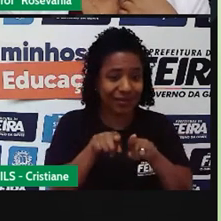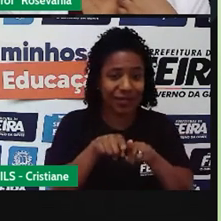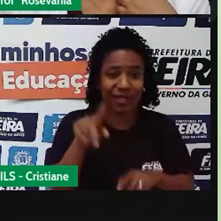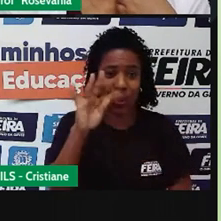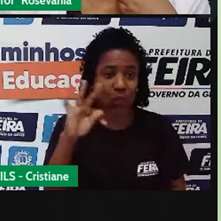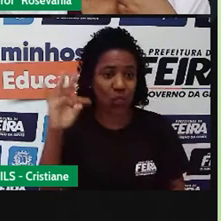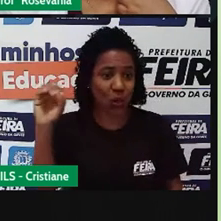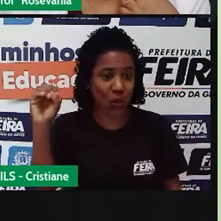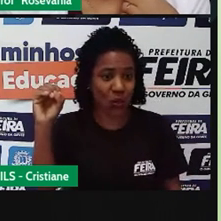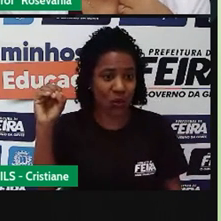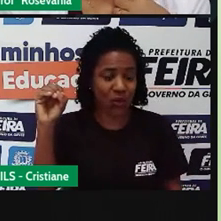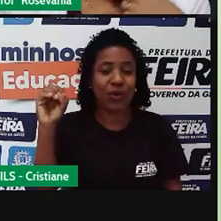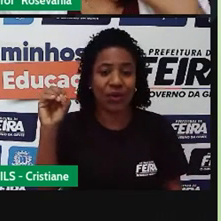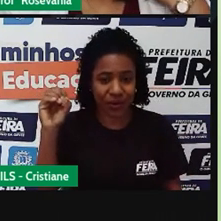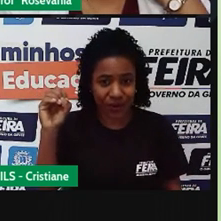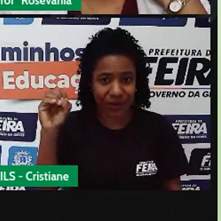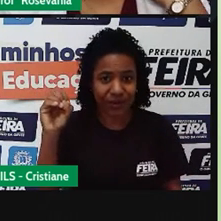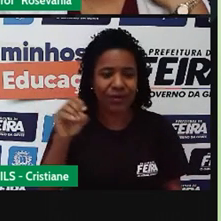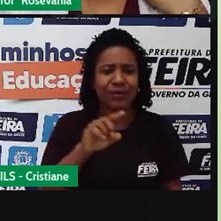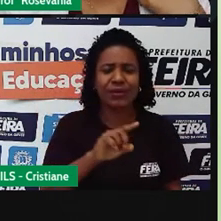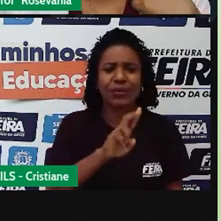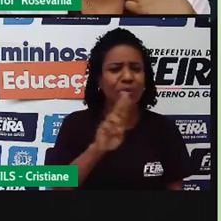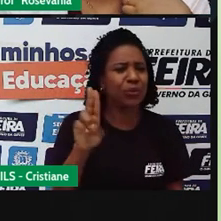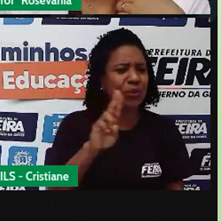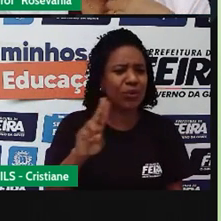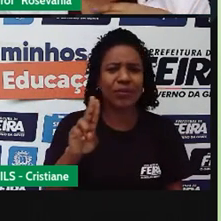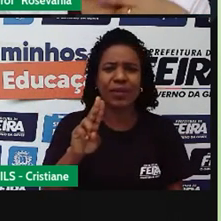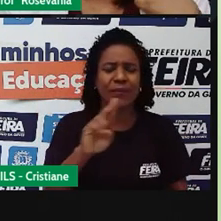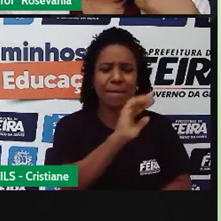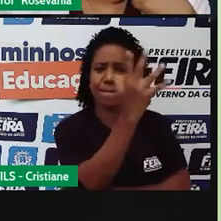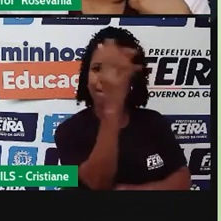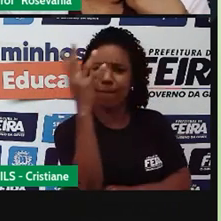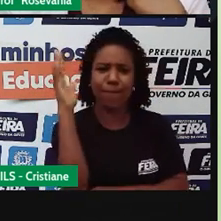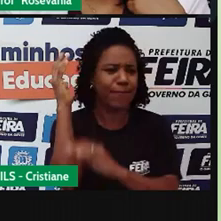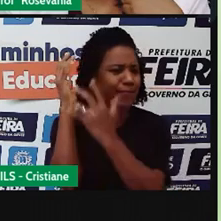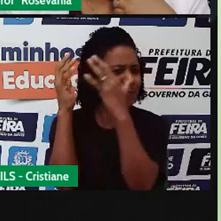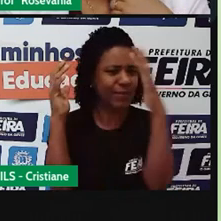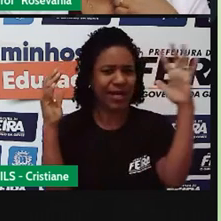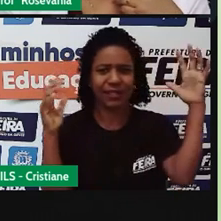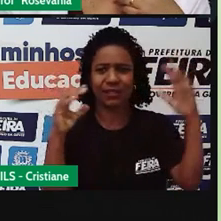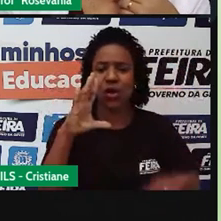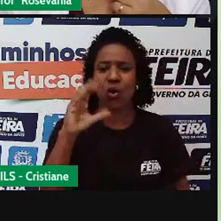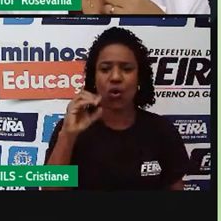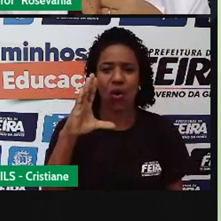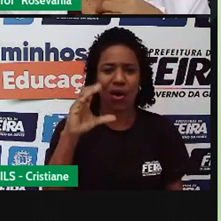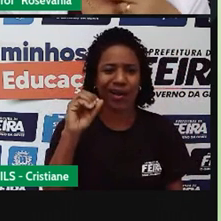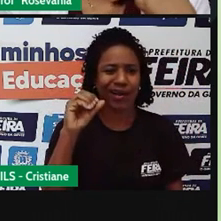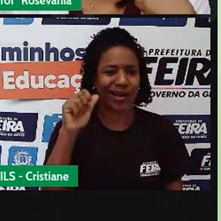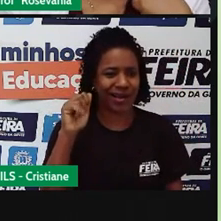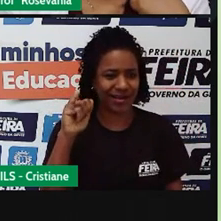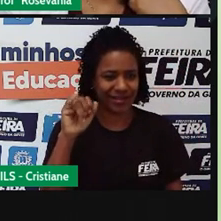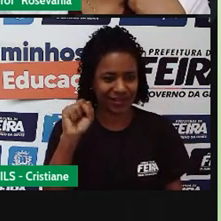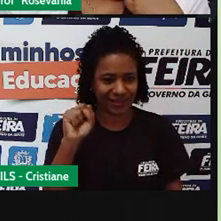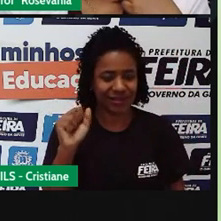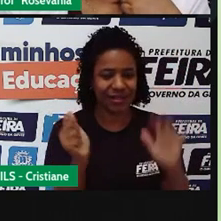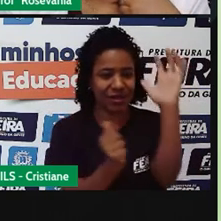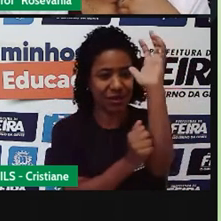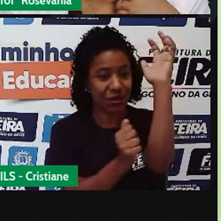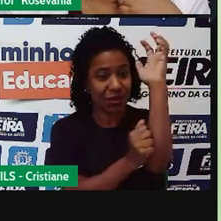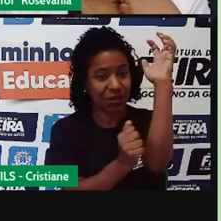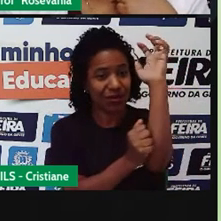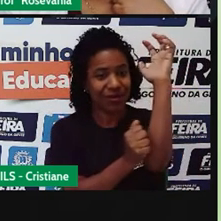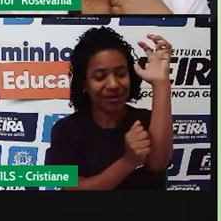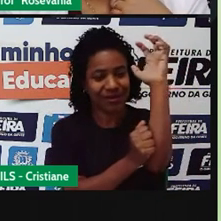vendo aqui. Tem esse nome pela, pela alta quantia, né, de cocais, principalmente o Babassu e a